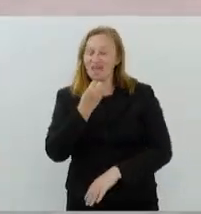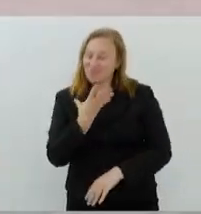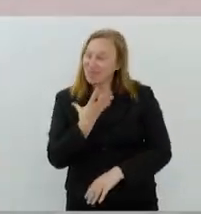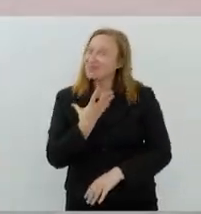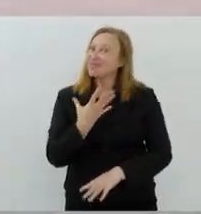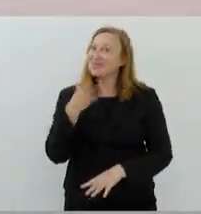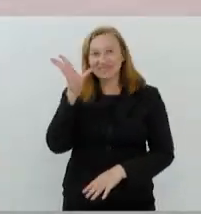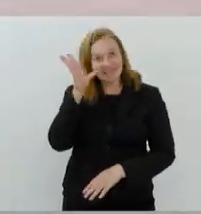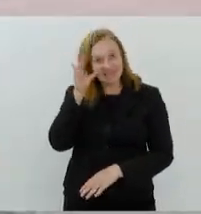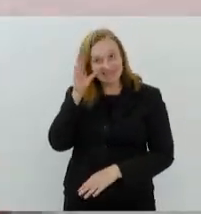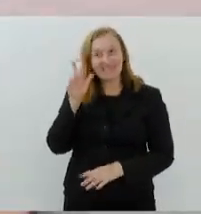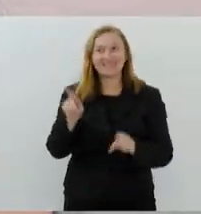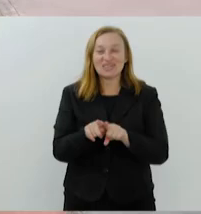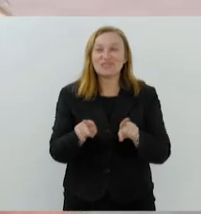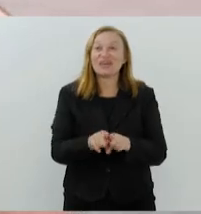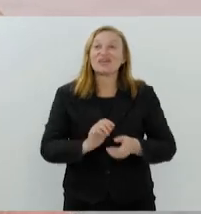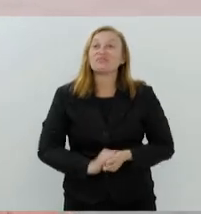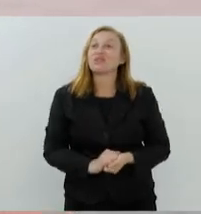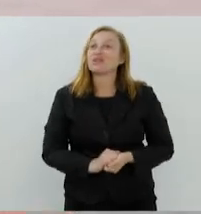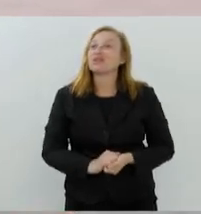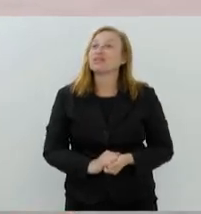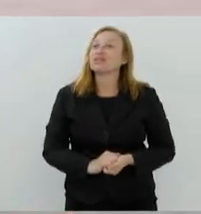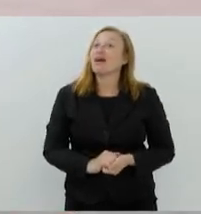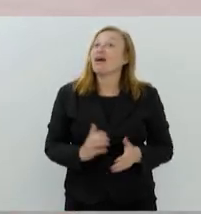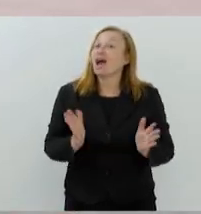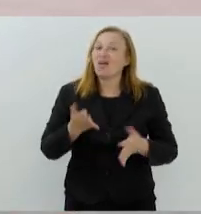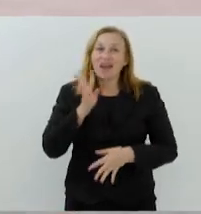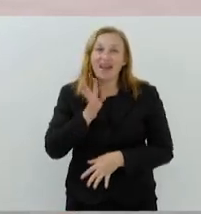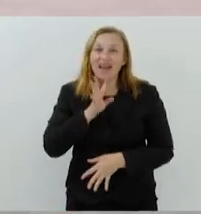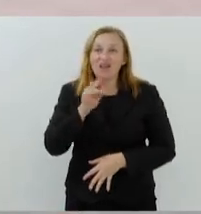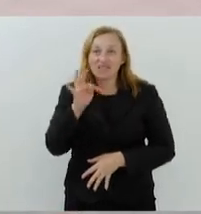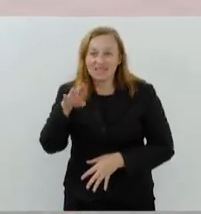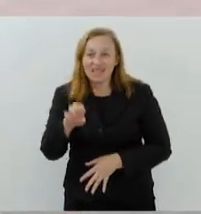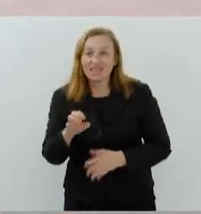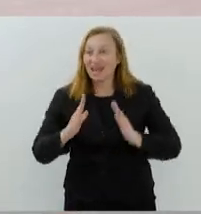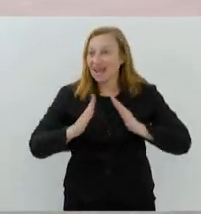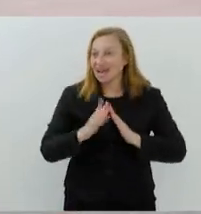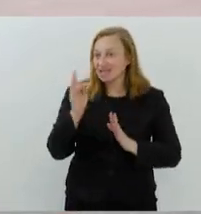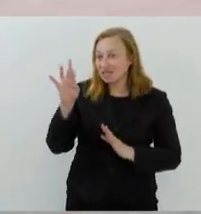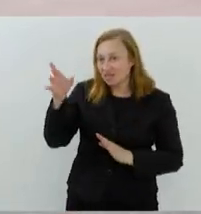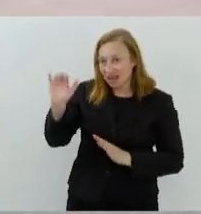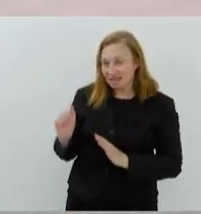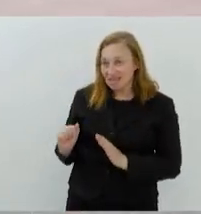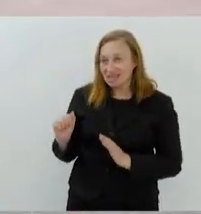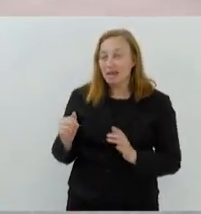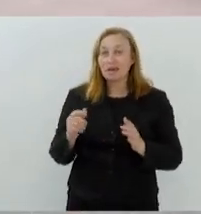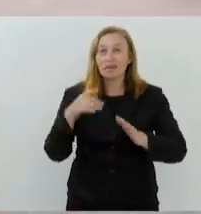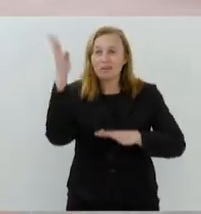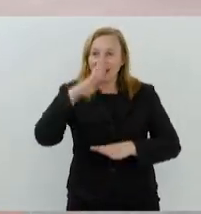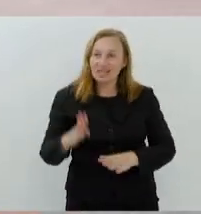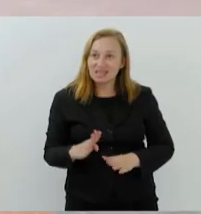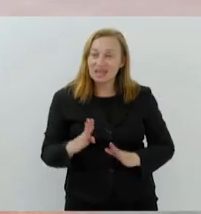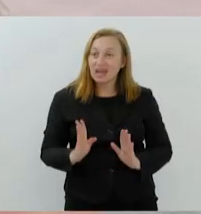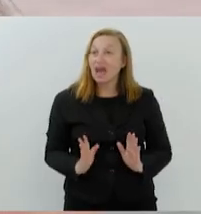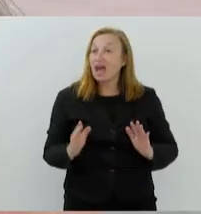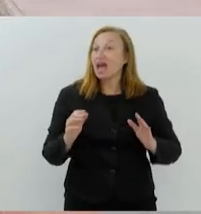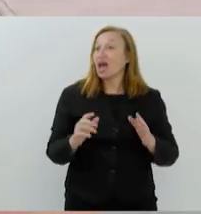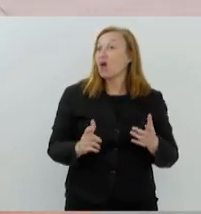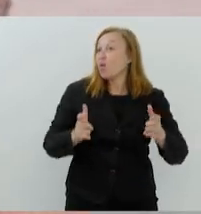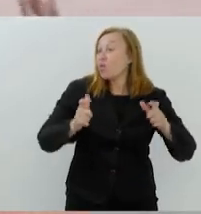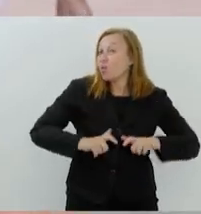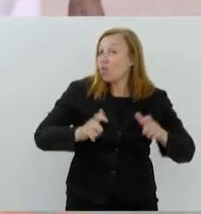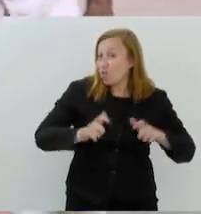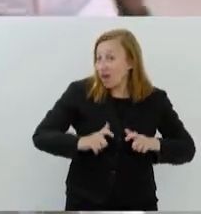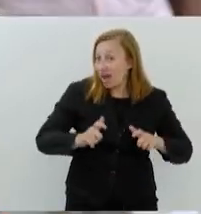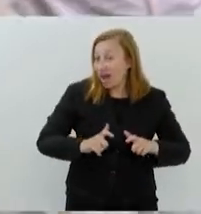interessante também. E agora, olha que bacana, Vicente. A Casa França Brasil, ela também é um ambiente pet-friendly. Então a